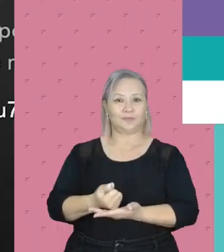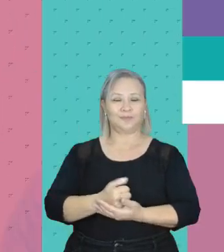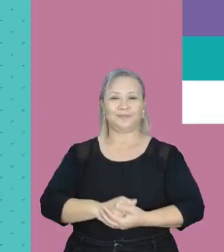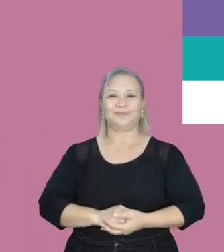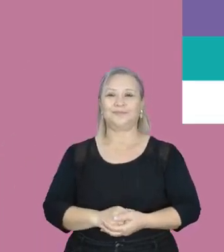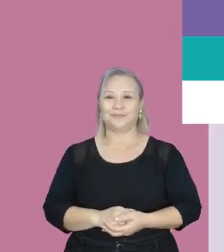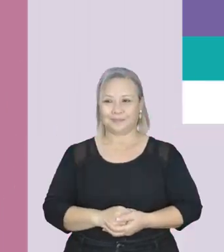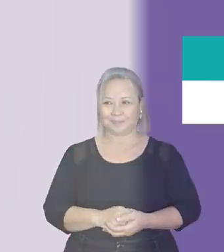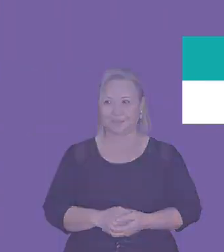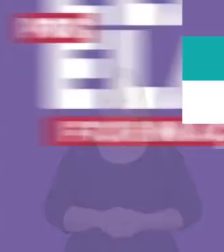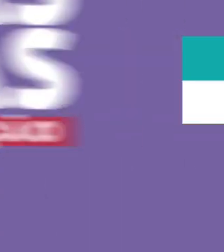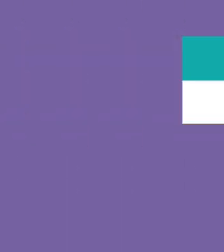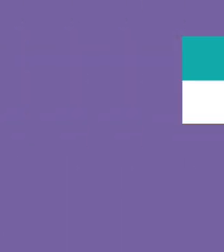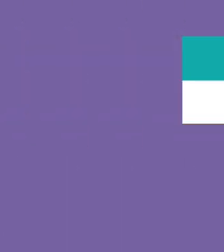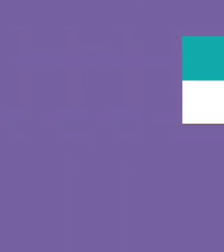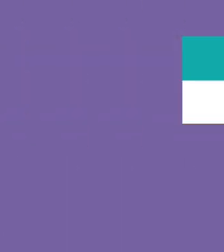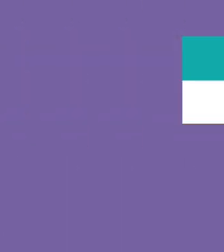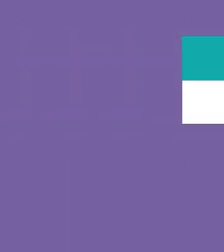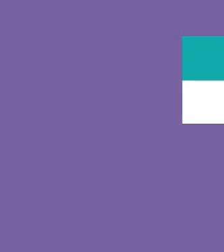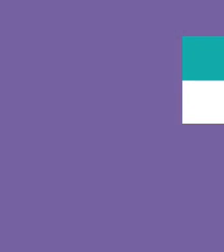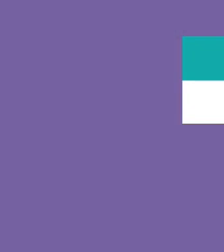E aí